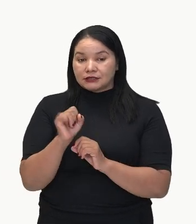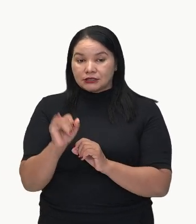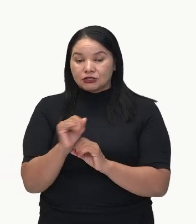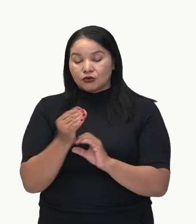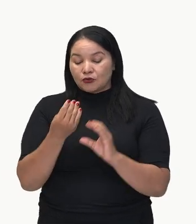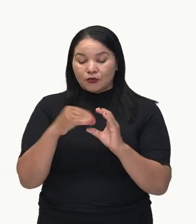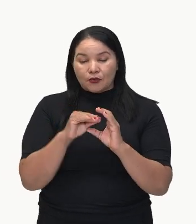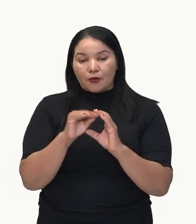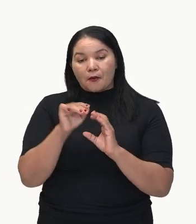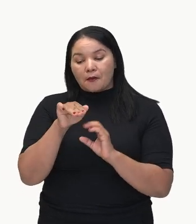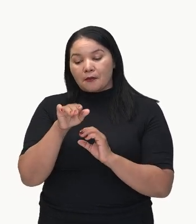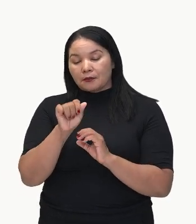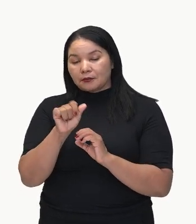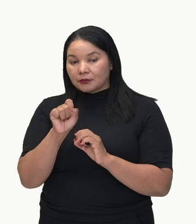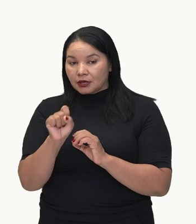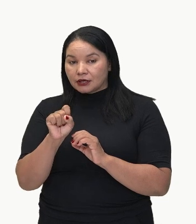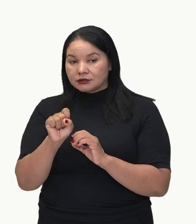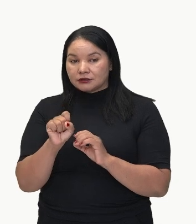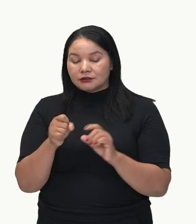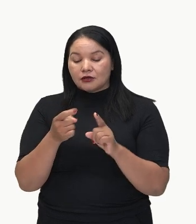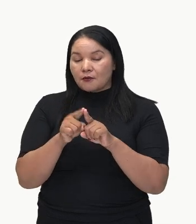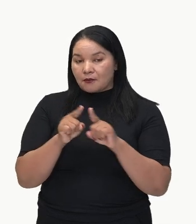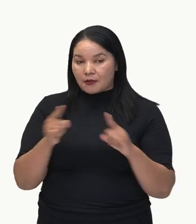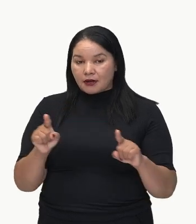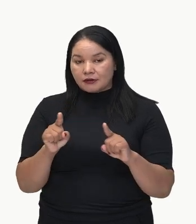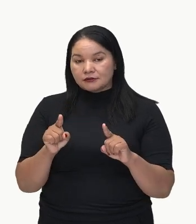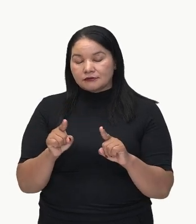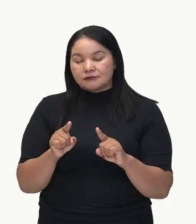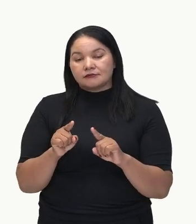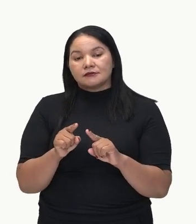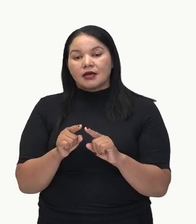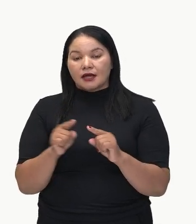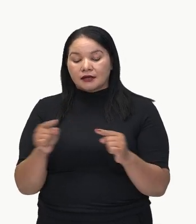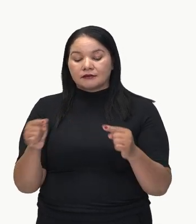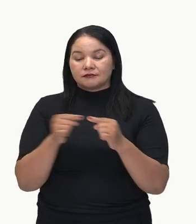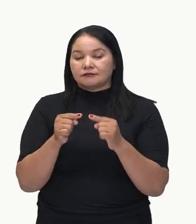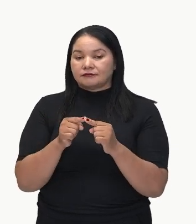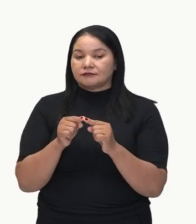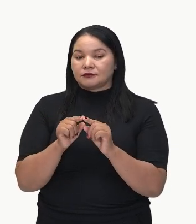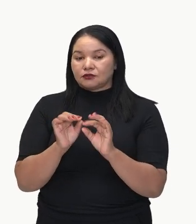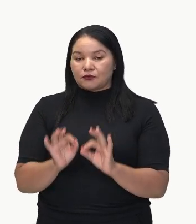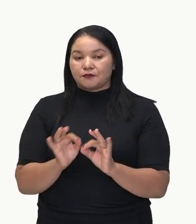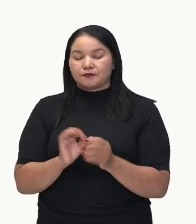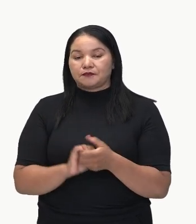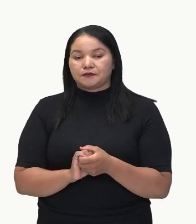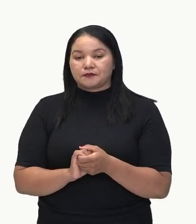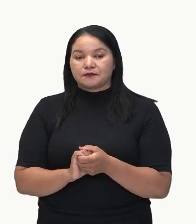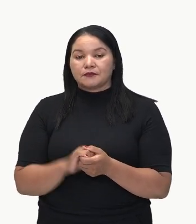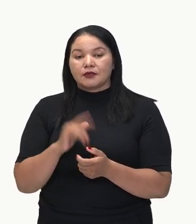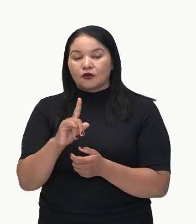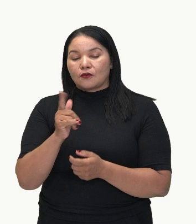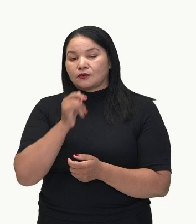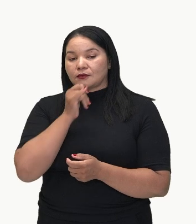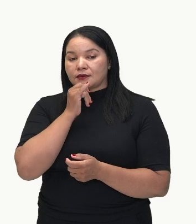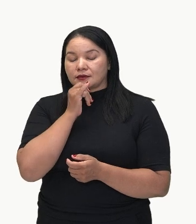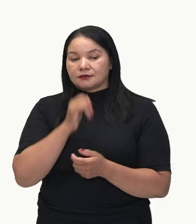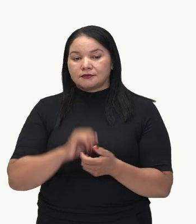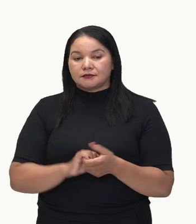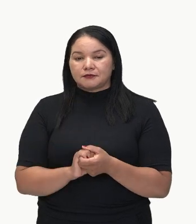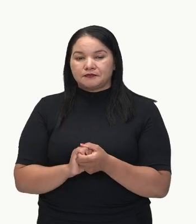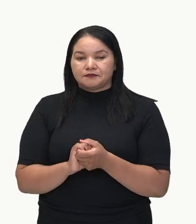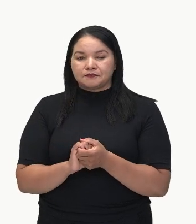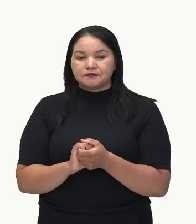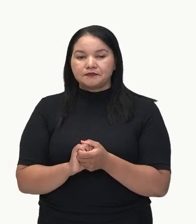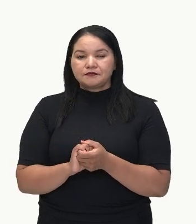muito bem. Porém, contudo. Exatamente. É isso aí. Vamos prosseguindo? Mais exemplos? Olha só. Mais exemplos de conjunção adversativa.